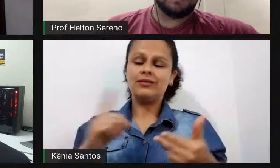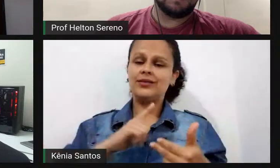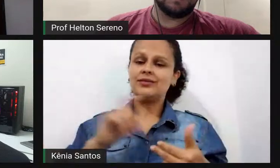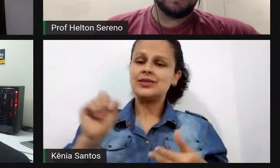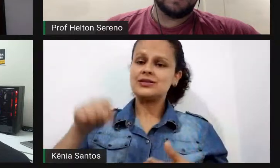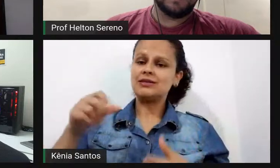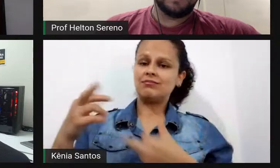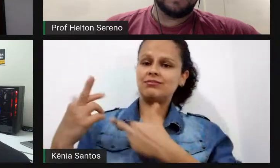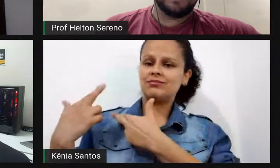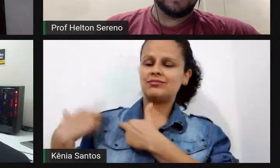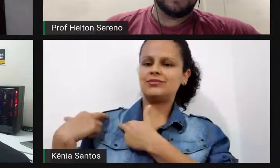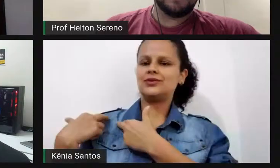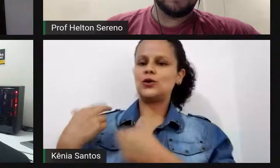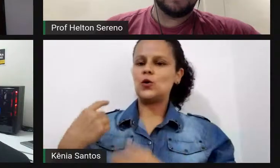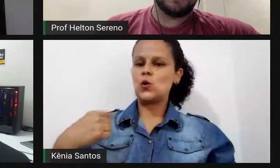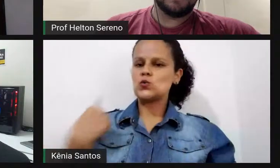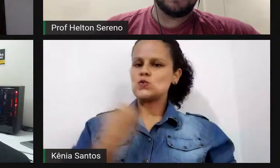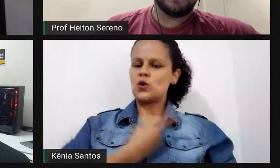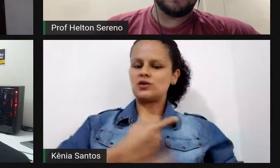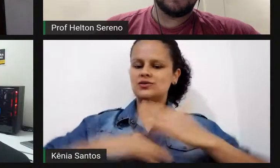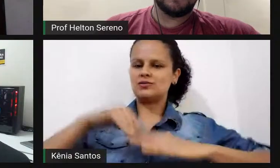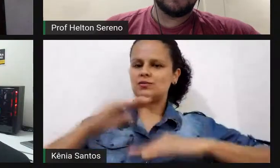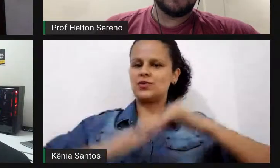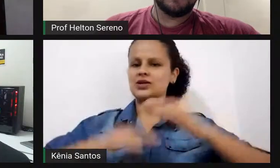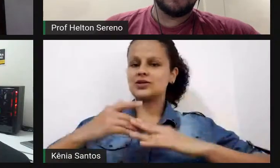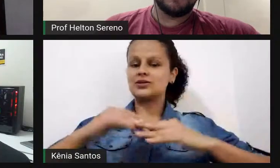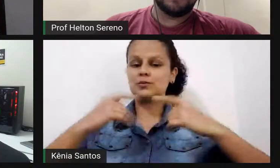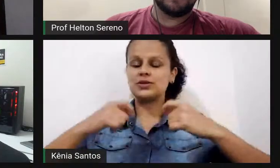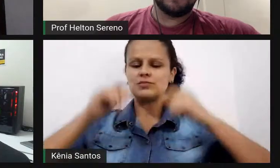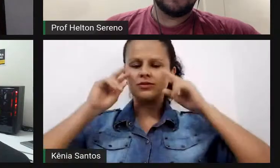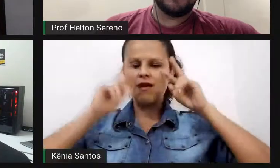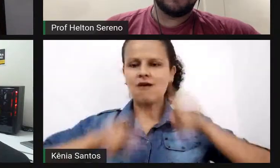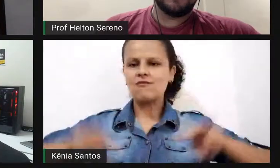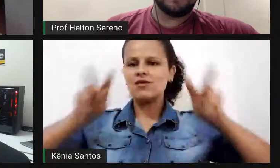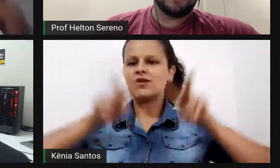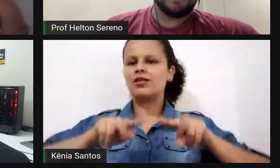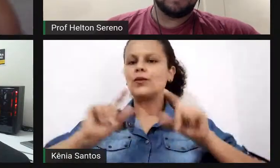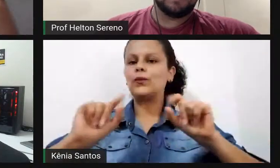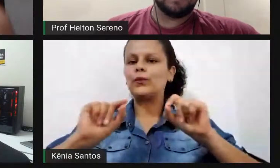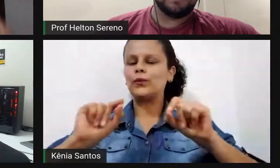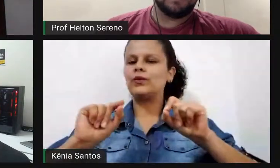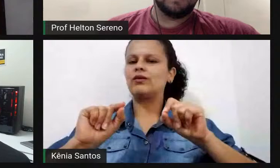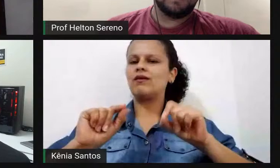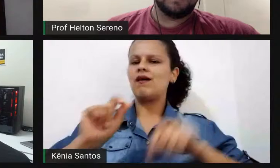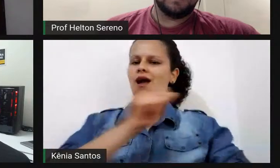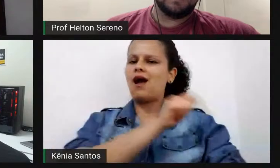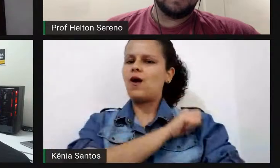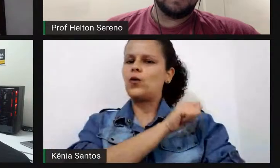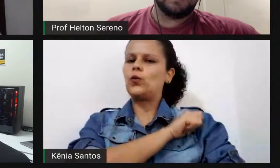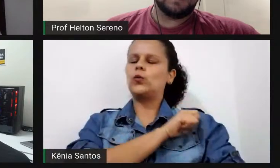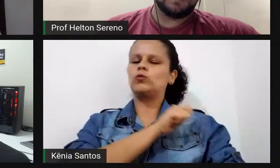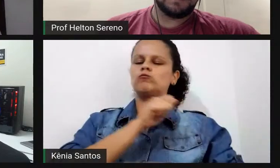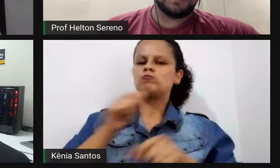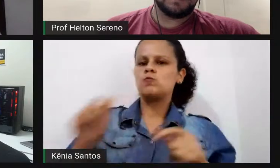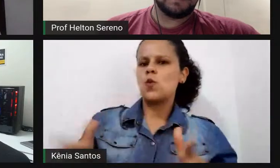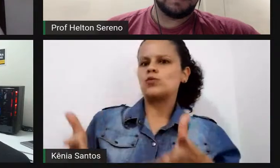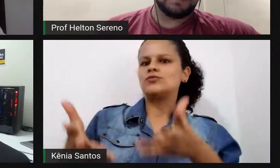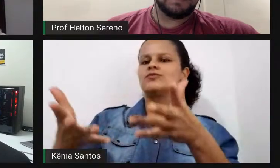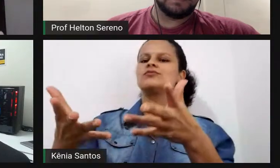ressignificar nossas práticas a fim de possibilitar a aprendizagem desses alunos, né? A sua motivação de